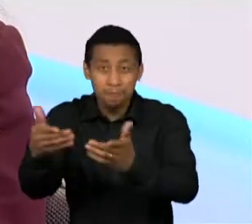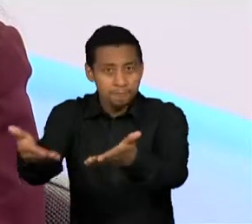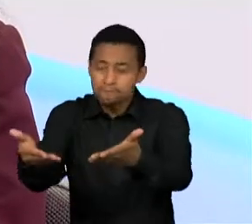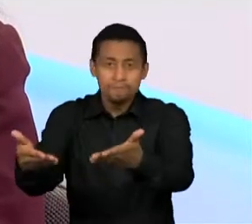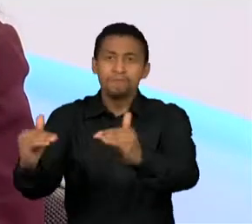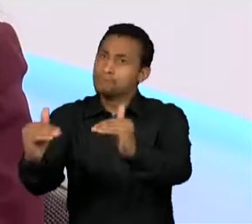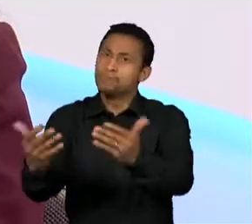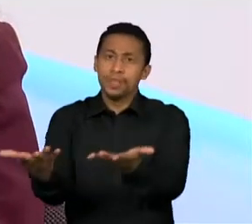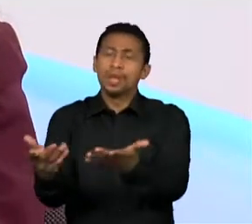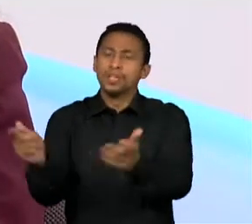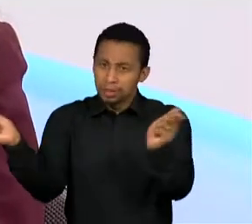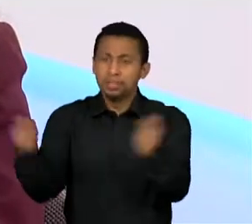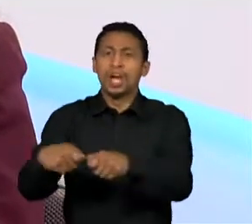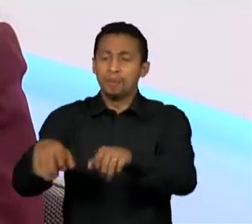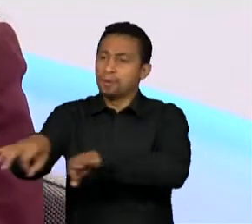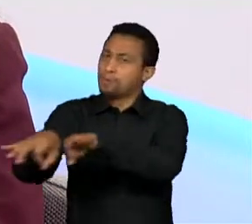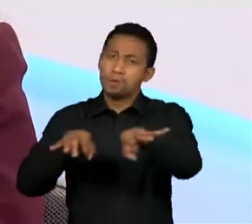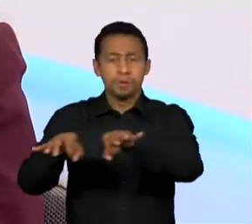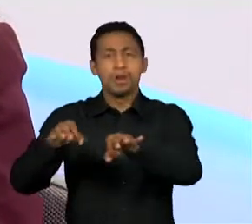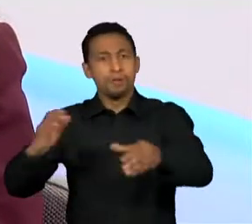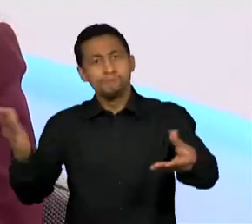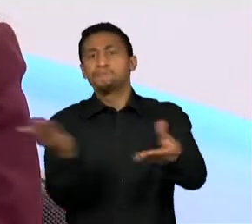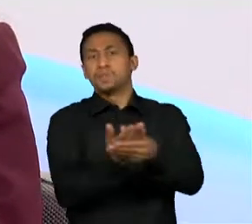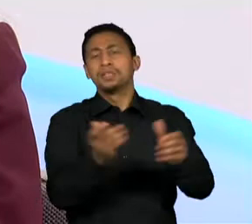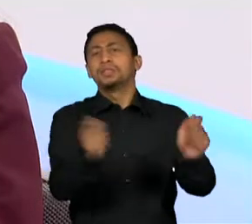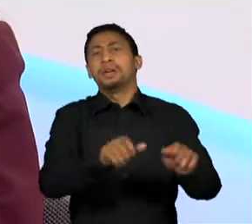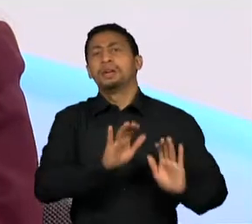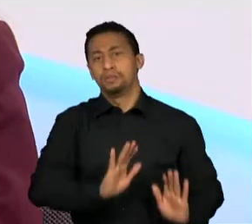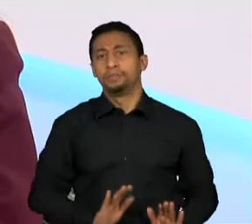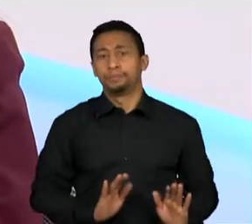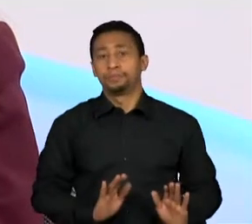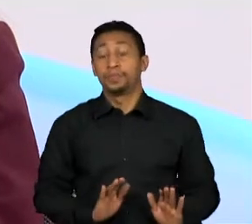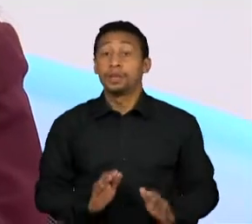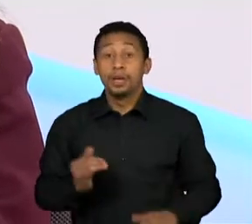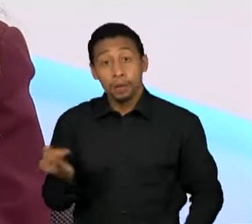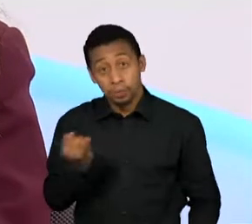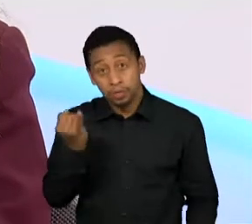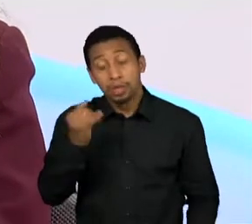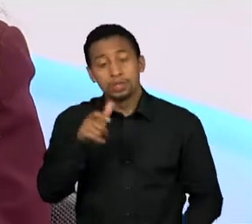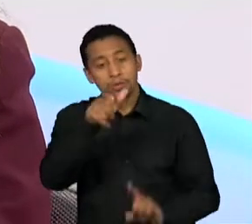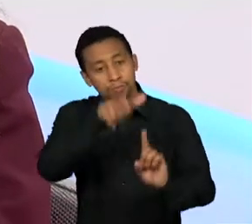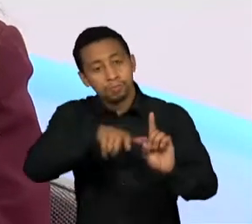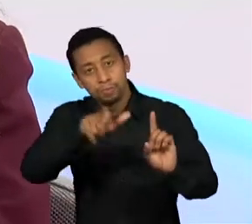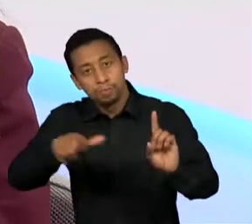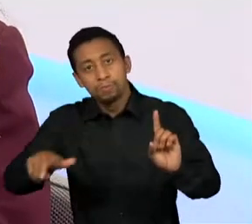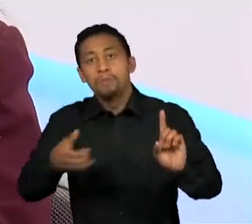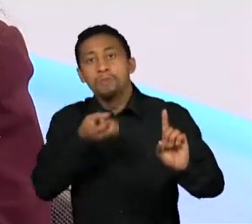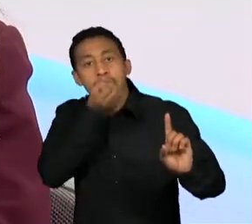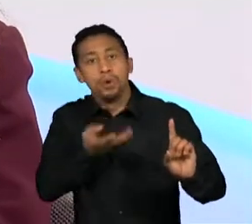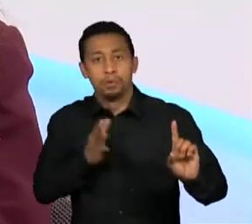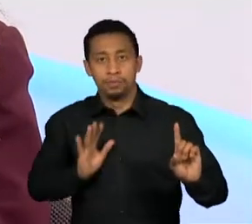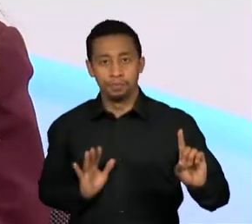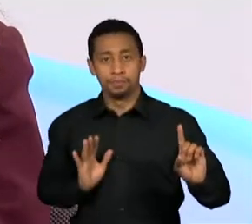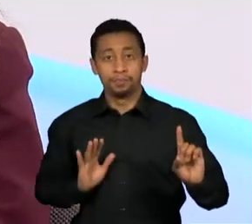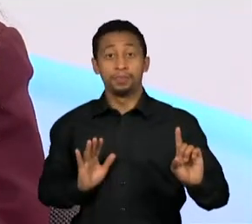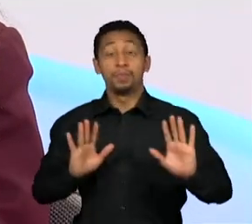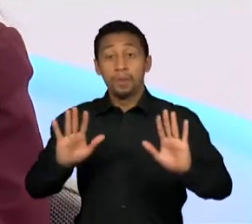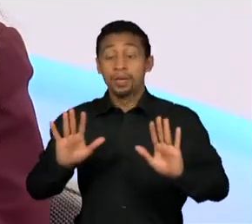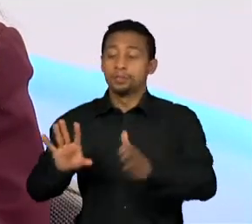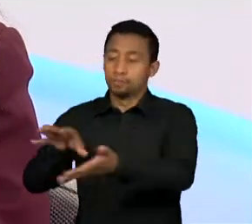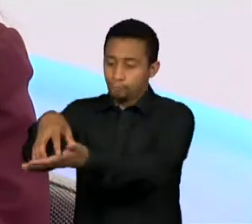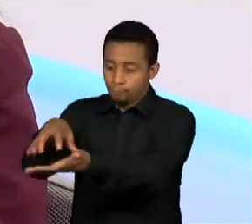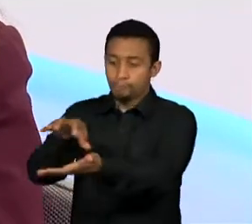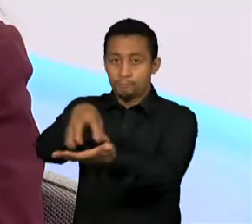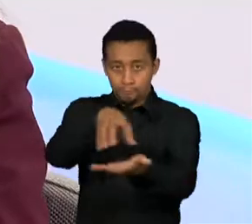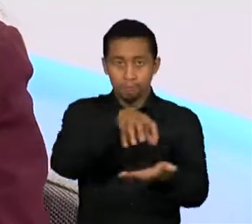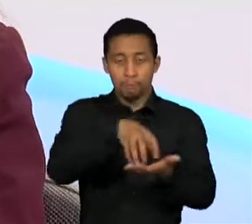A gente, claro que atrás de toda instituição, é preciso que nós tenhamos bons homens, né? Mas as instituições democráticas brasileiras são